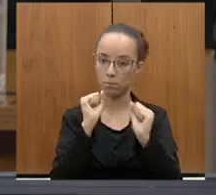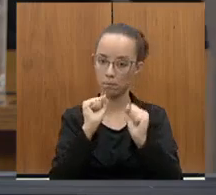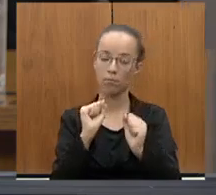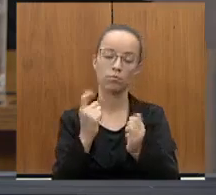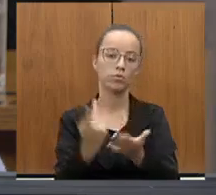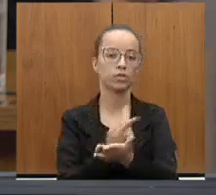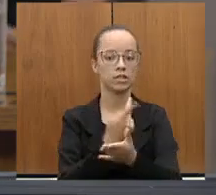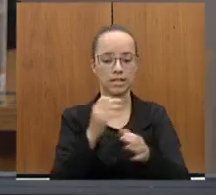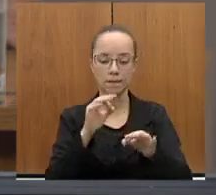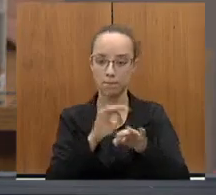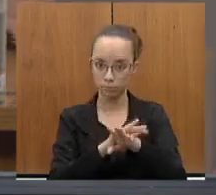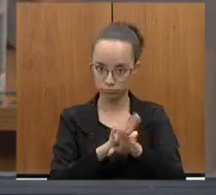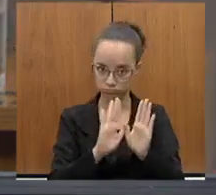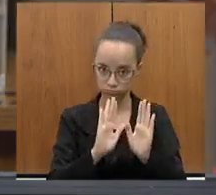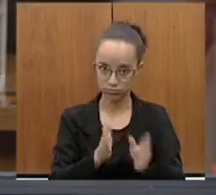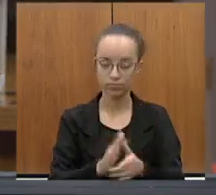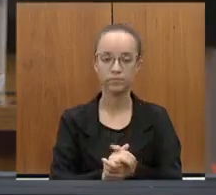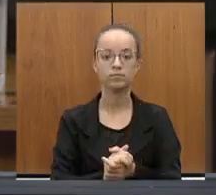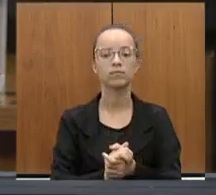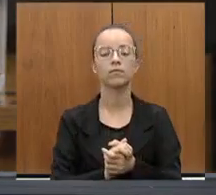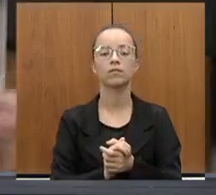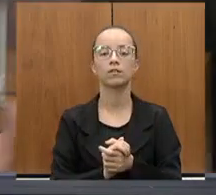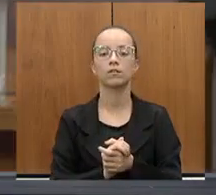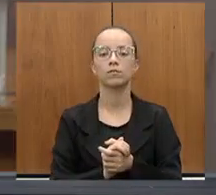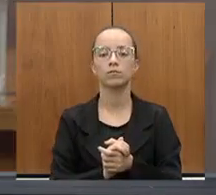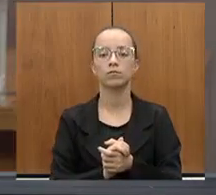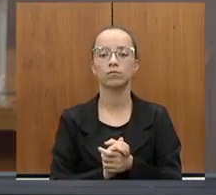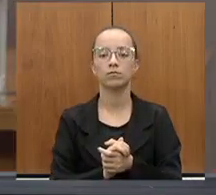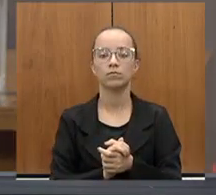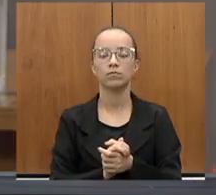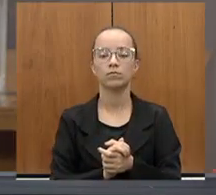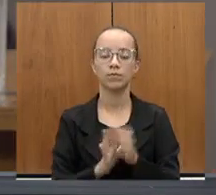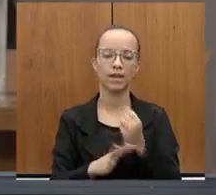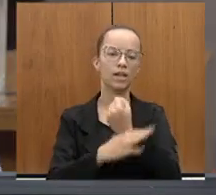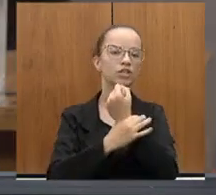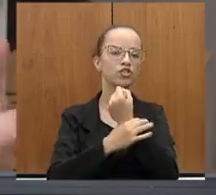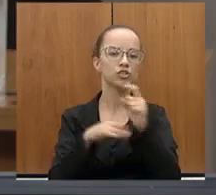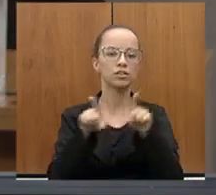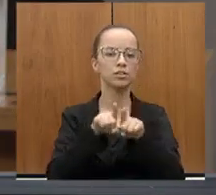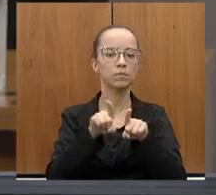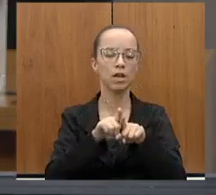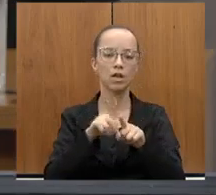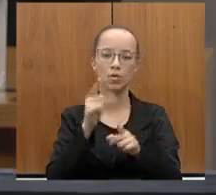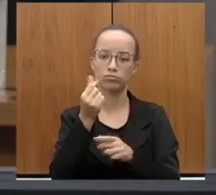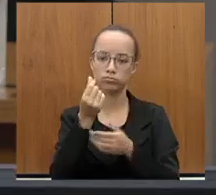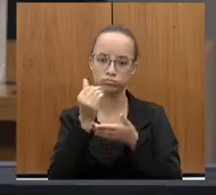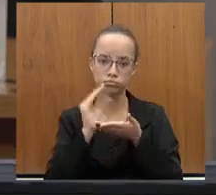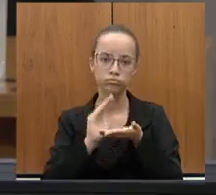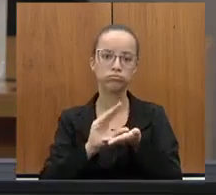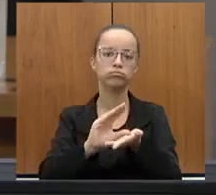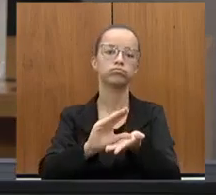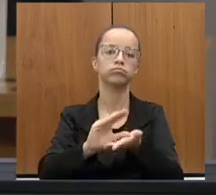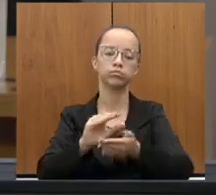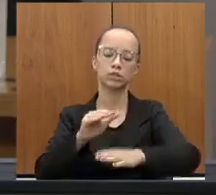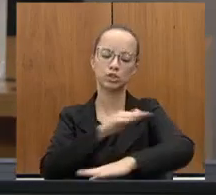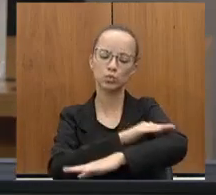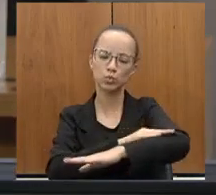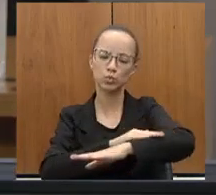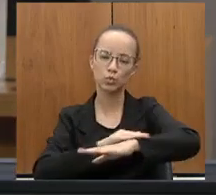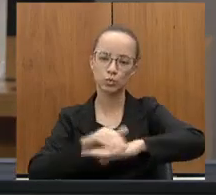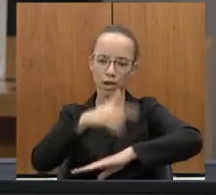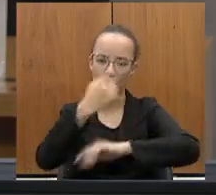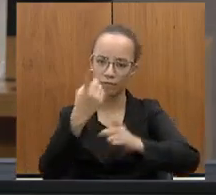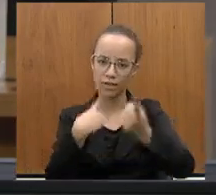que está pronta, garantir esses recursos para essas pavimentações. Então, a senhora,